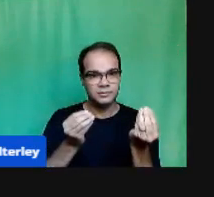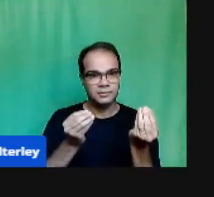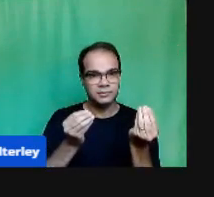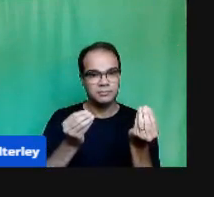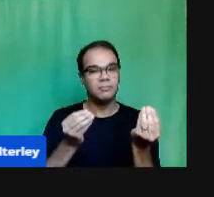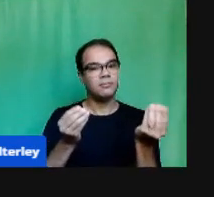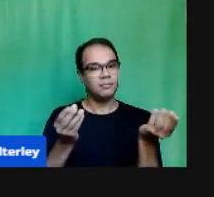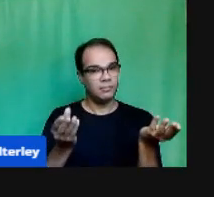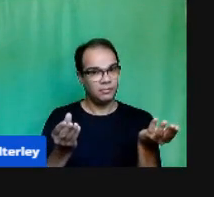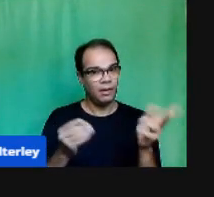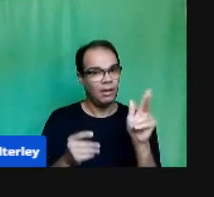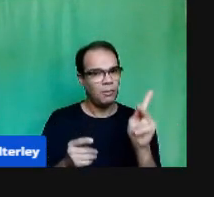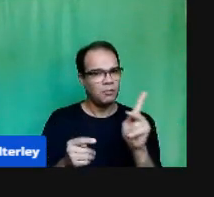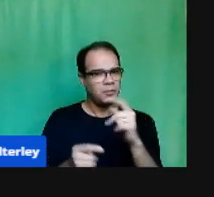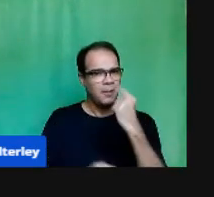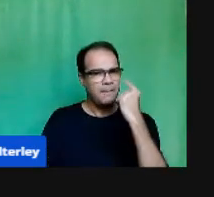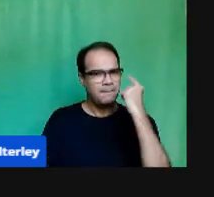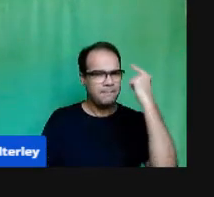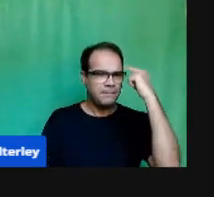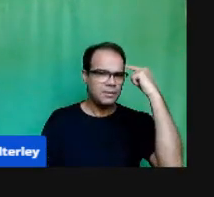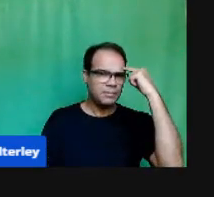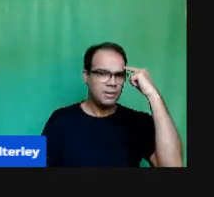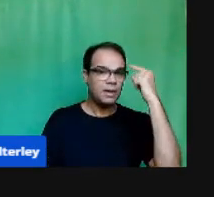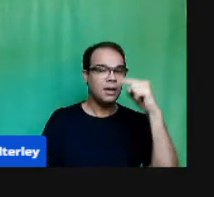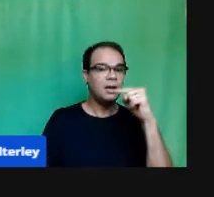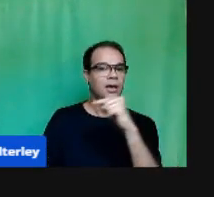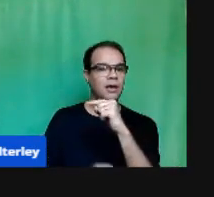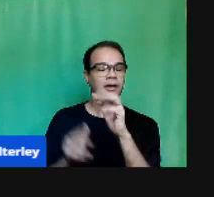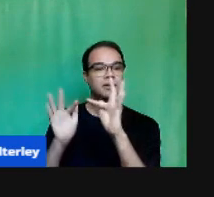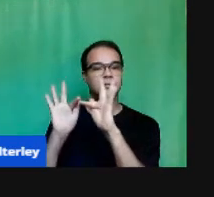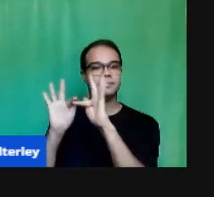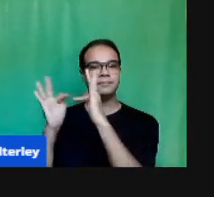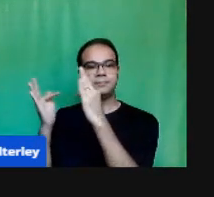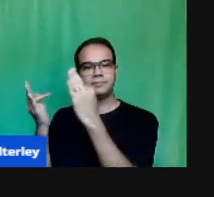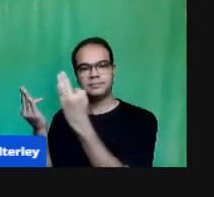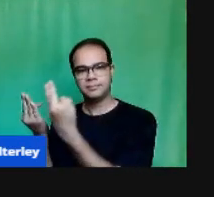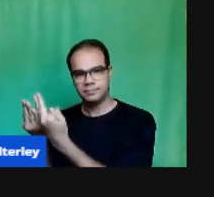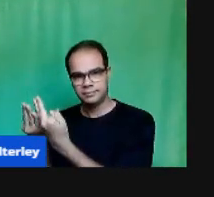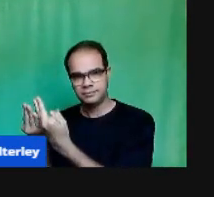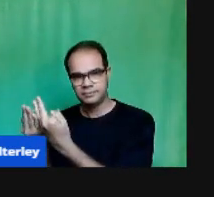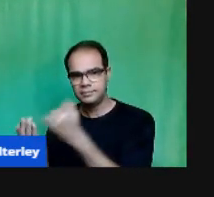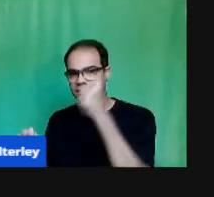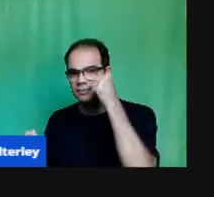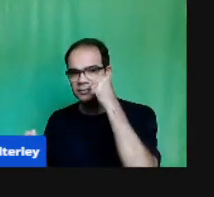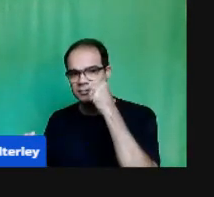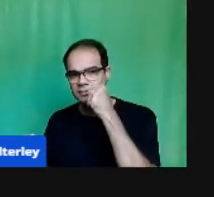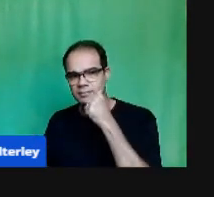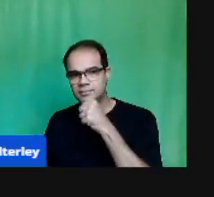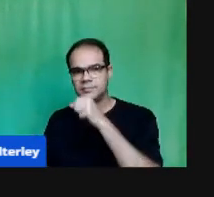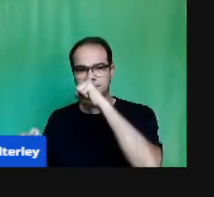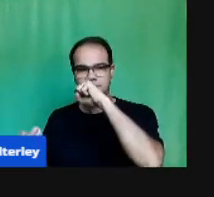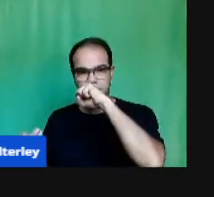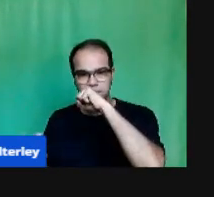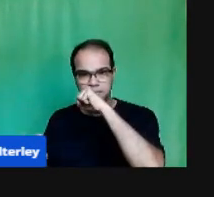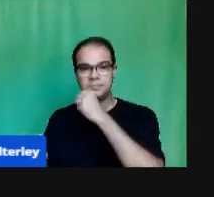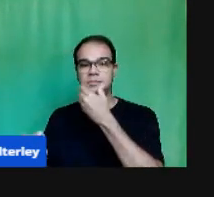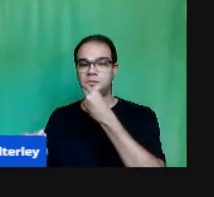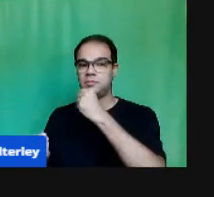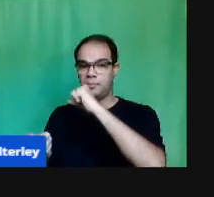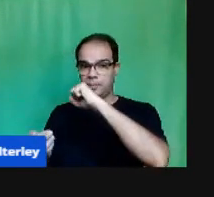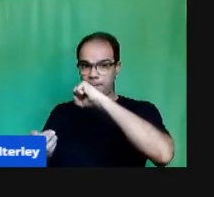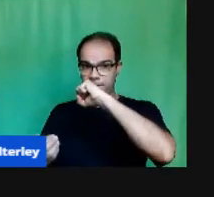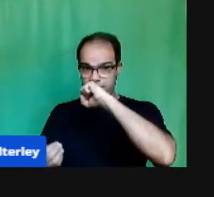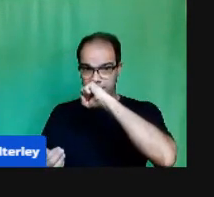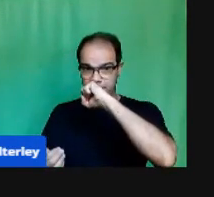E sutileza Para que Para que o processo De acompanhar E observar Como estão